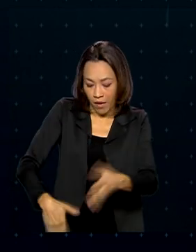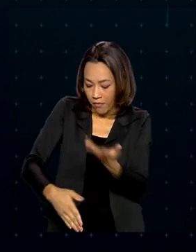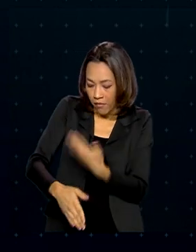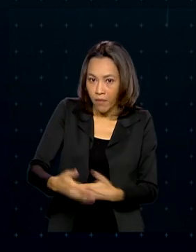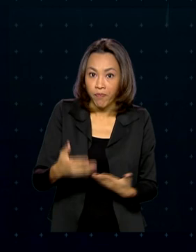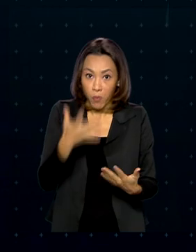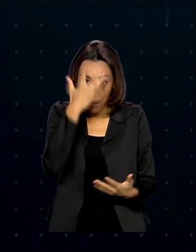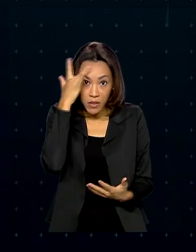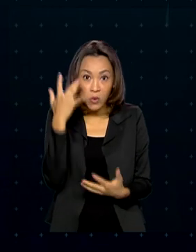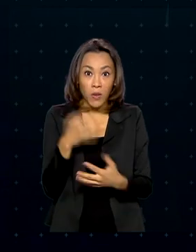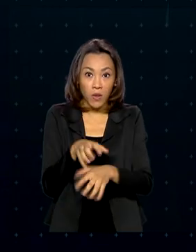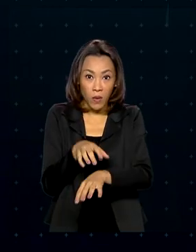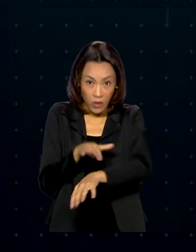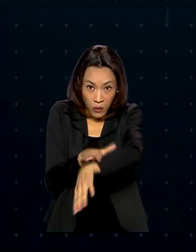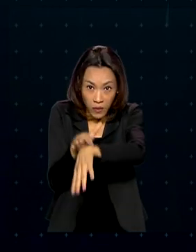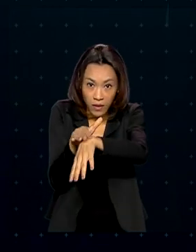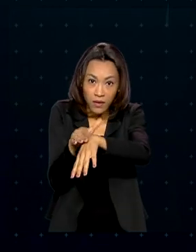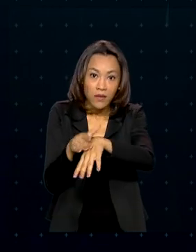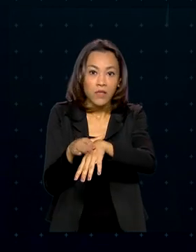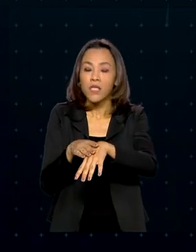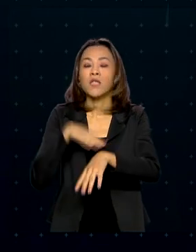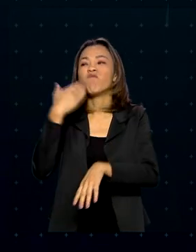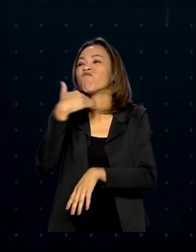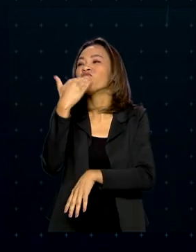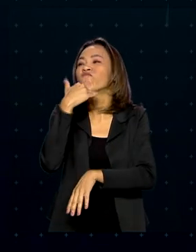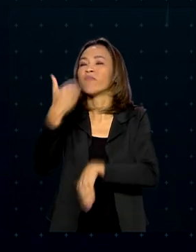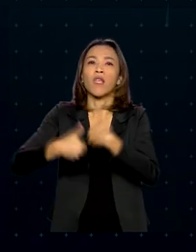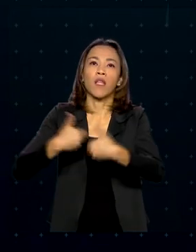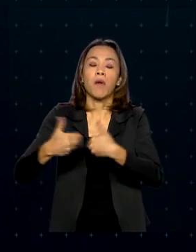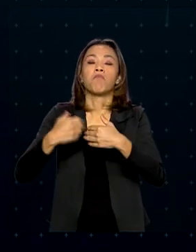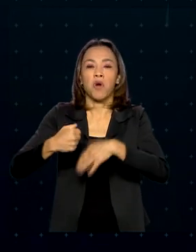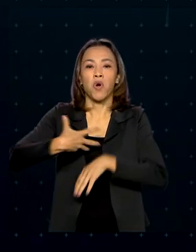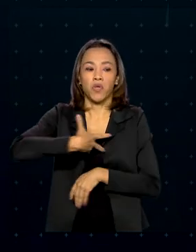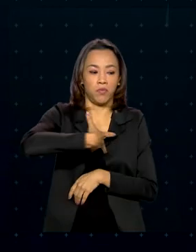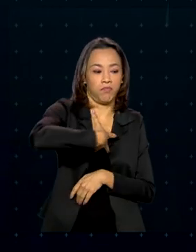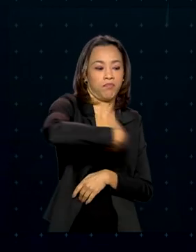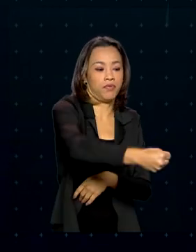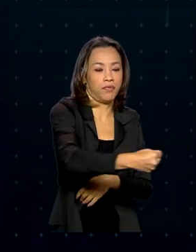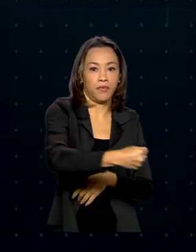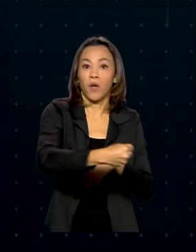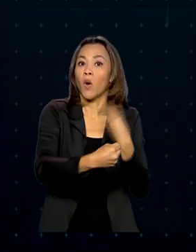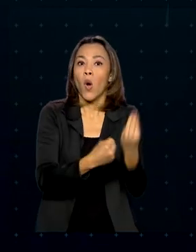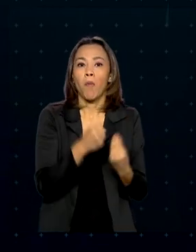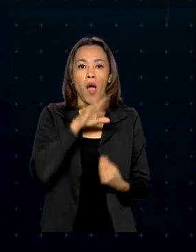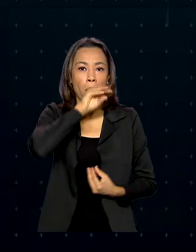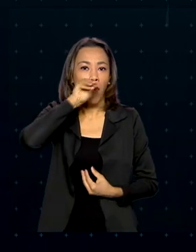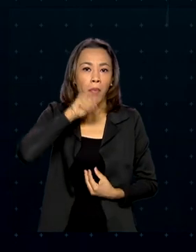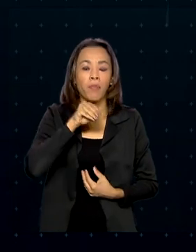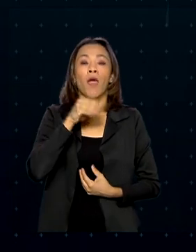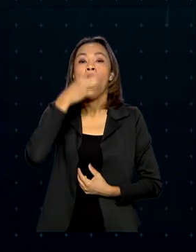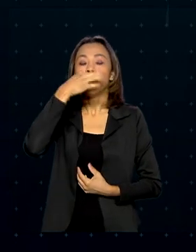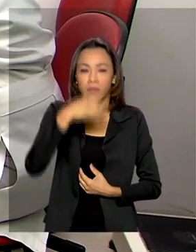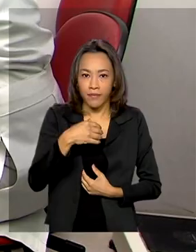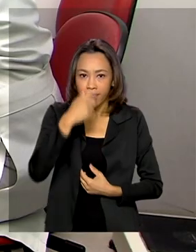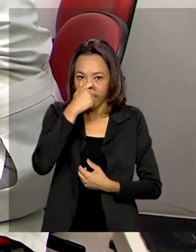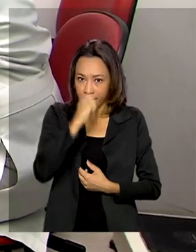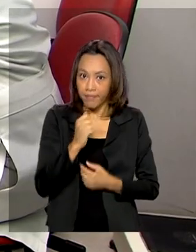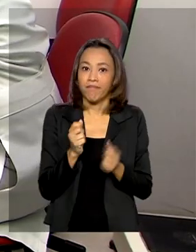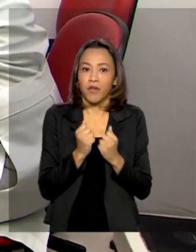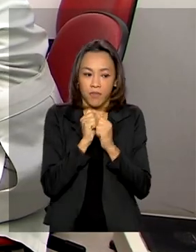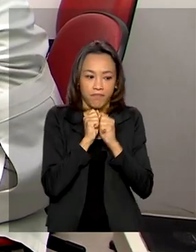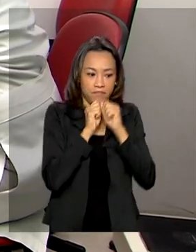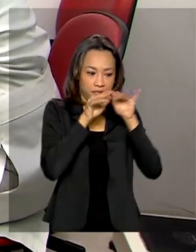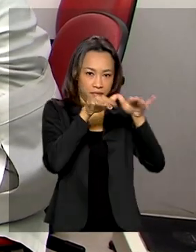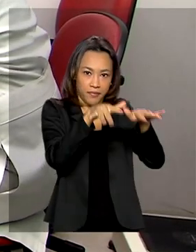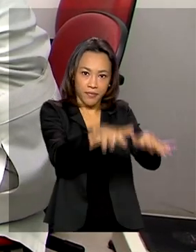pessoa com ranceníase que não faz o tratamento pode transmitir a bactéria por meio da fala, tosse ou espirro. No